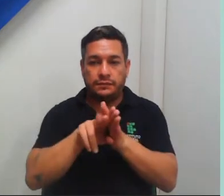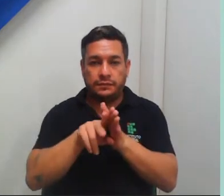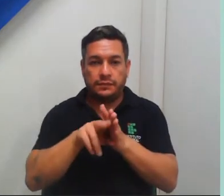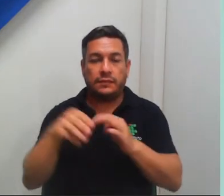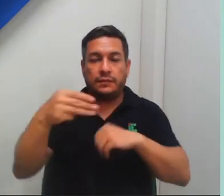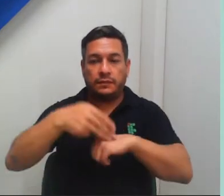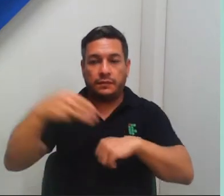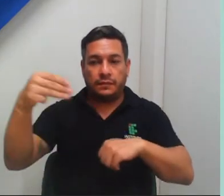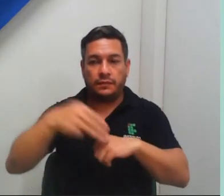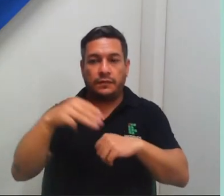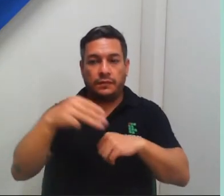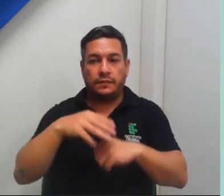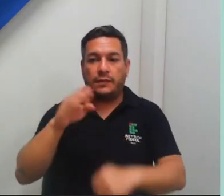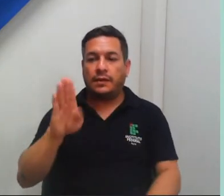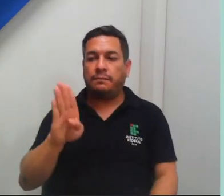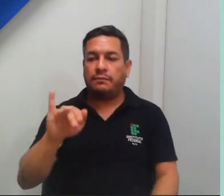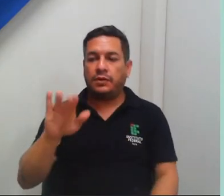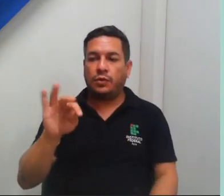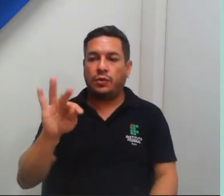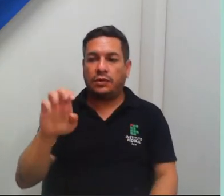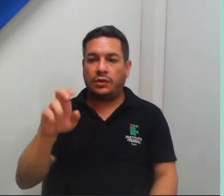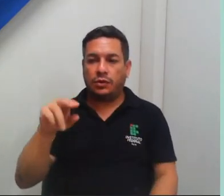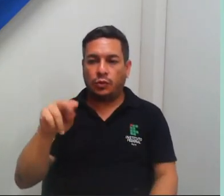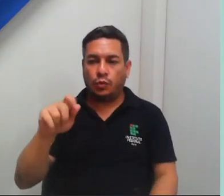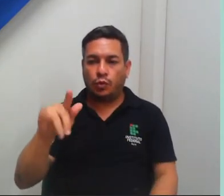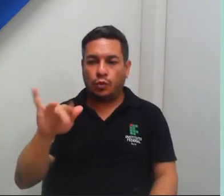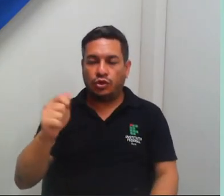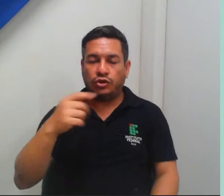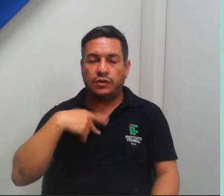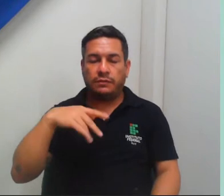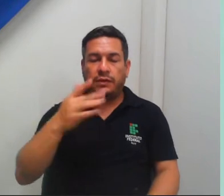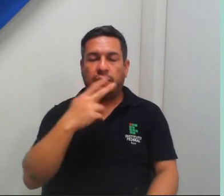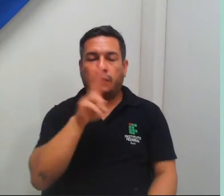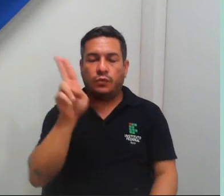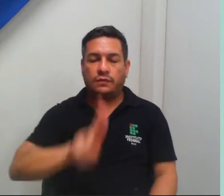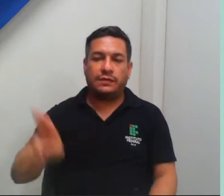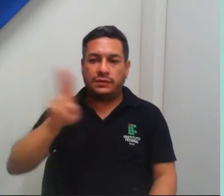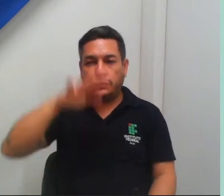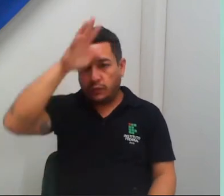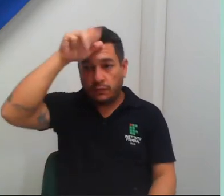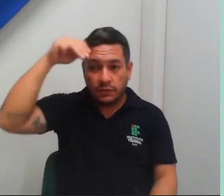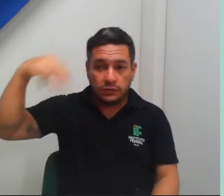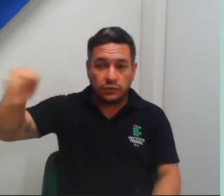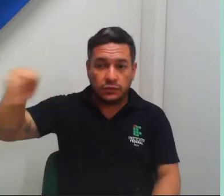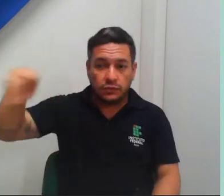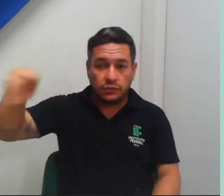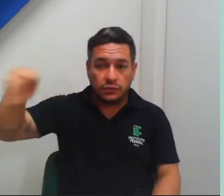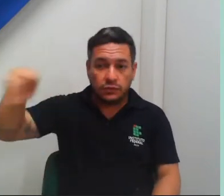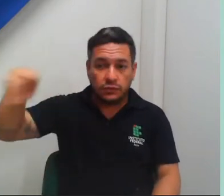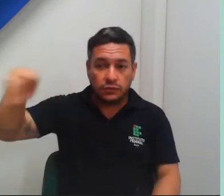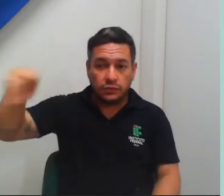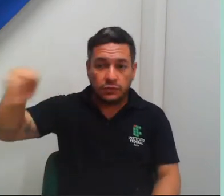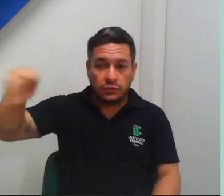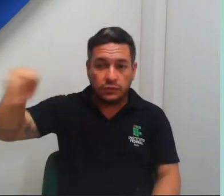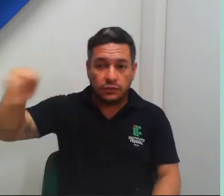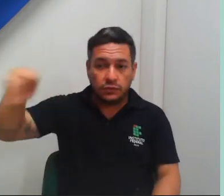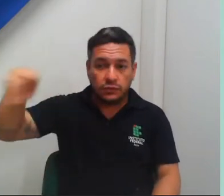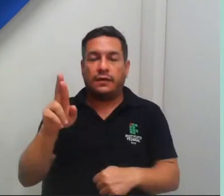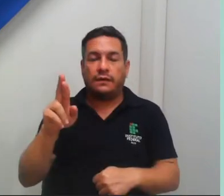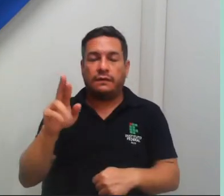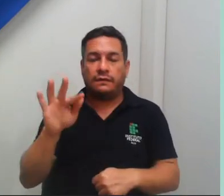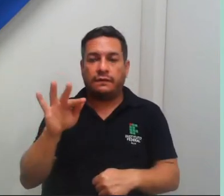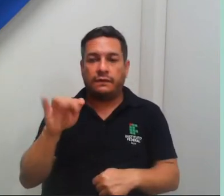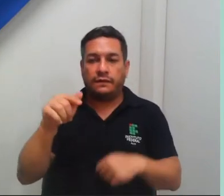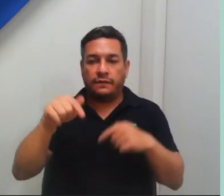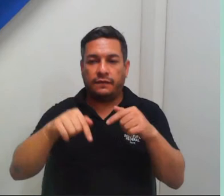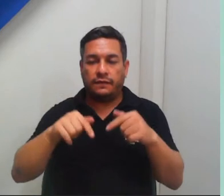biotecnologia pela Universidade Federal do Amazonas, e o doutorado em fisiologia e bioquímica de plantas pela Escola